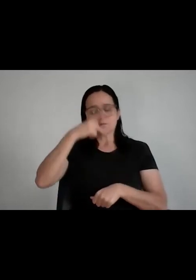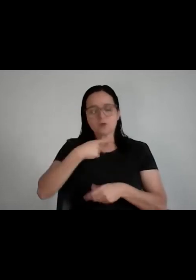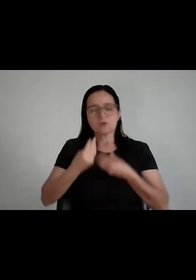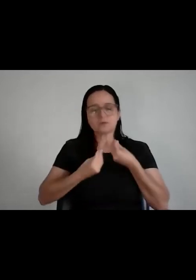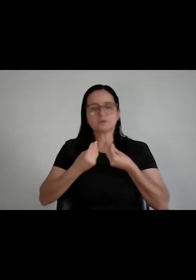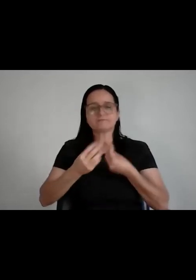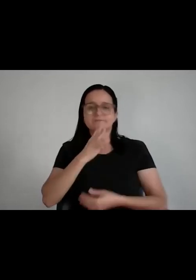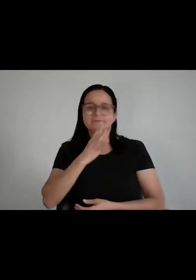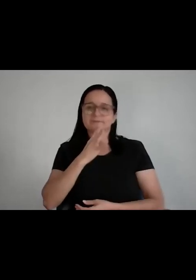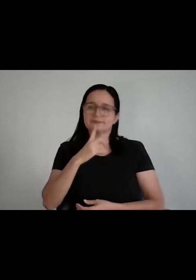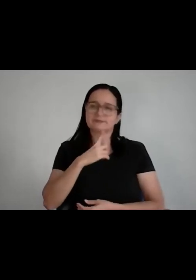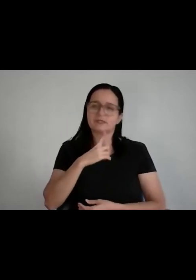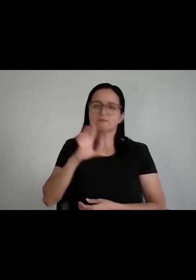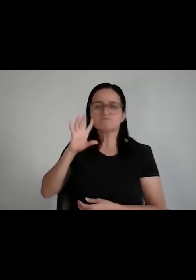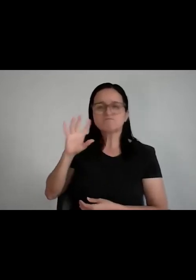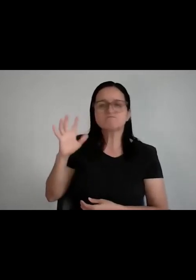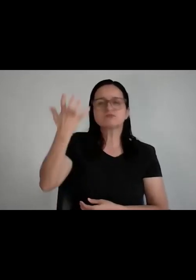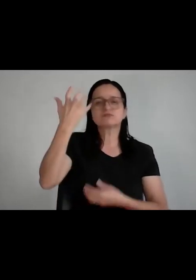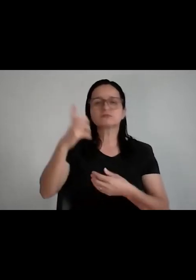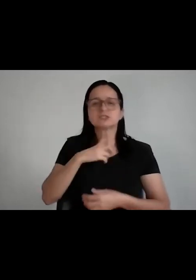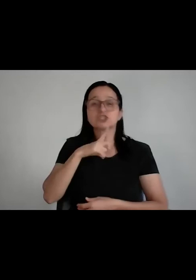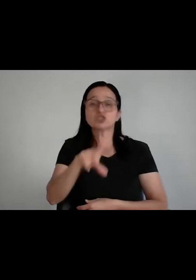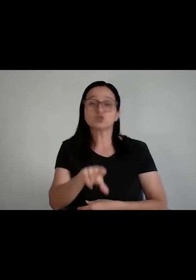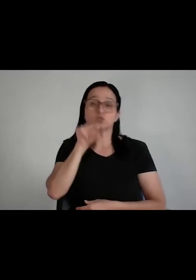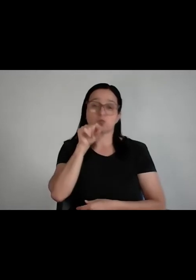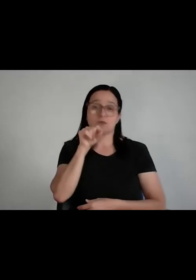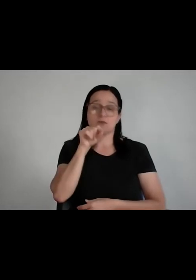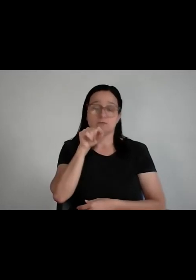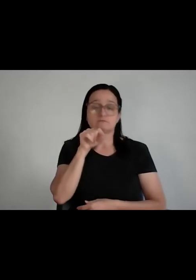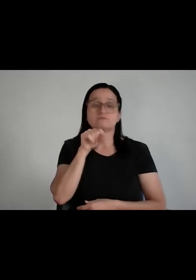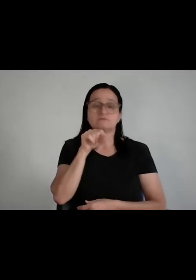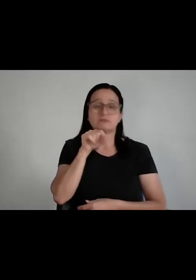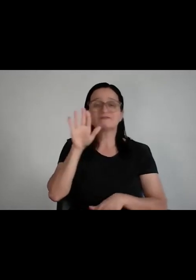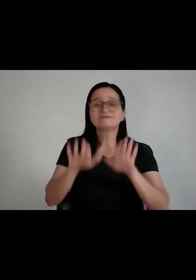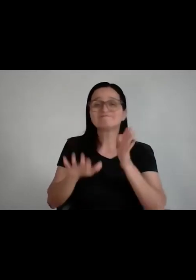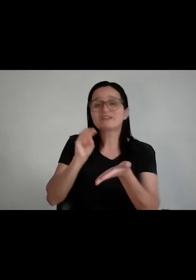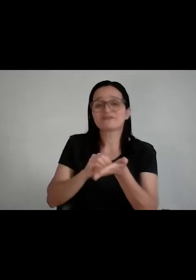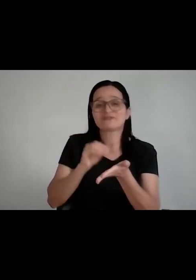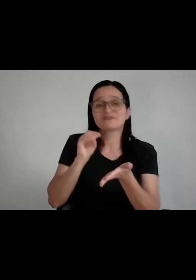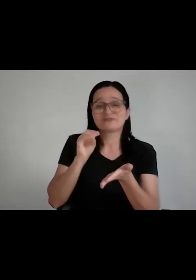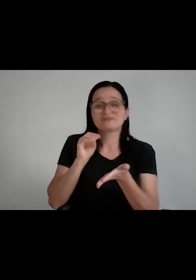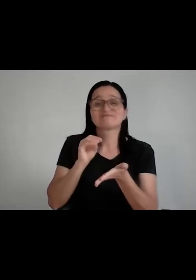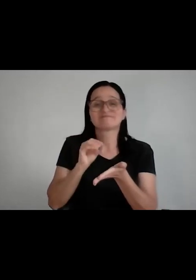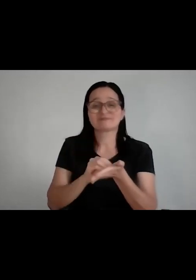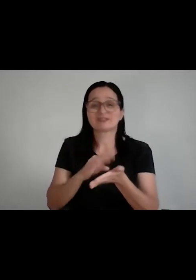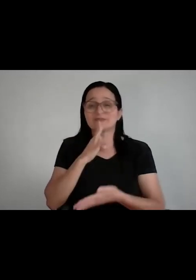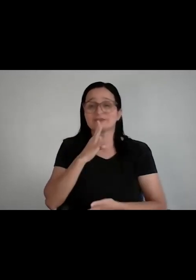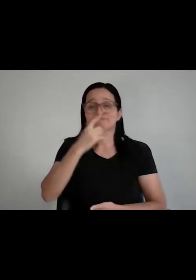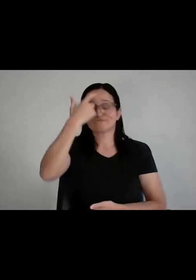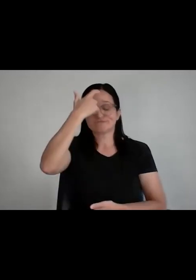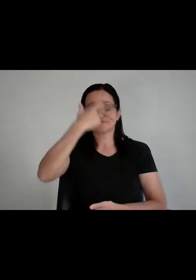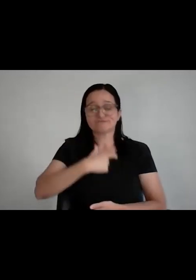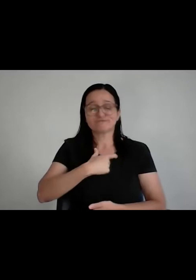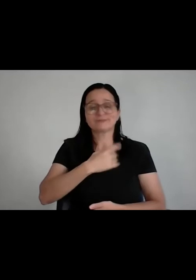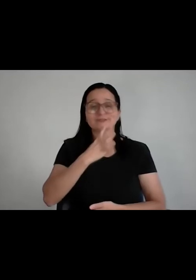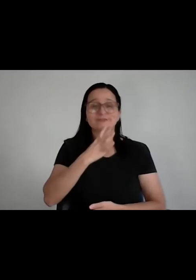precisa tomar decisões, fazer escolhas, e às vezes a falta desse autoconhecimento é que te confunde, você fica